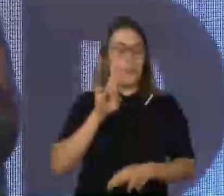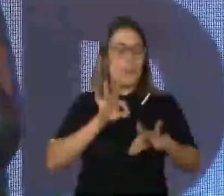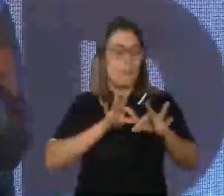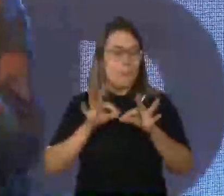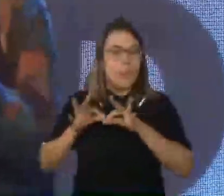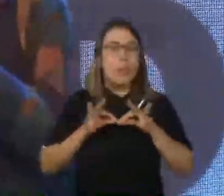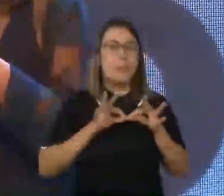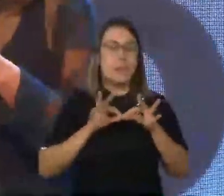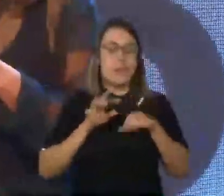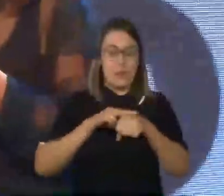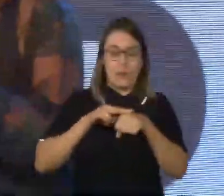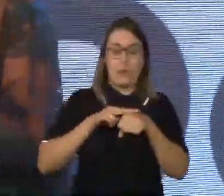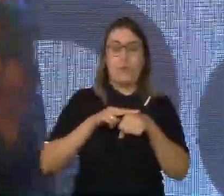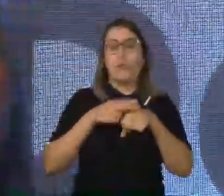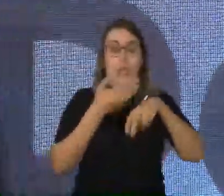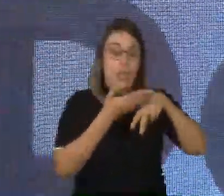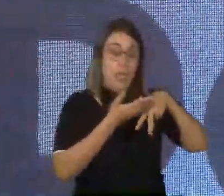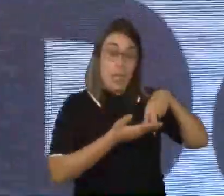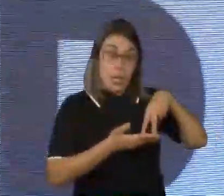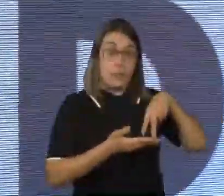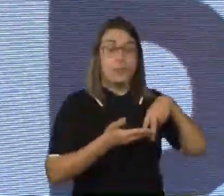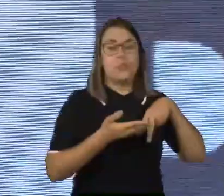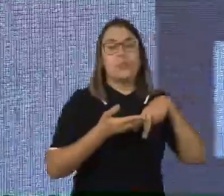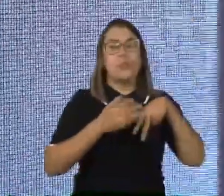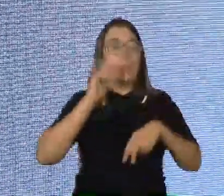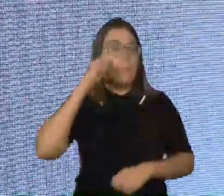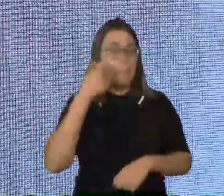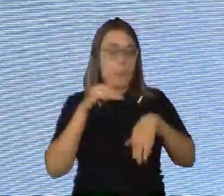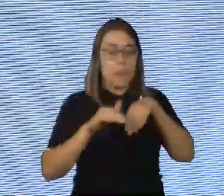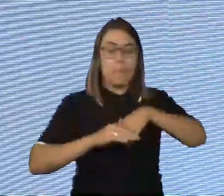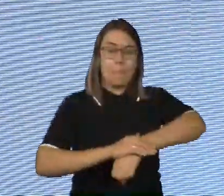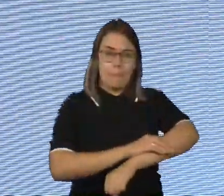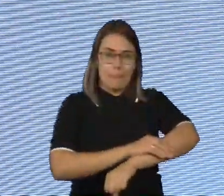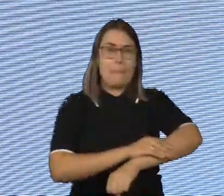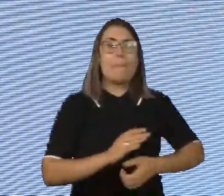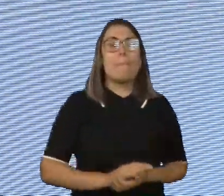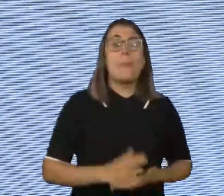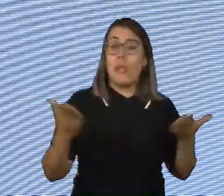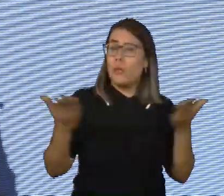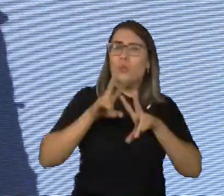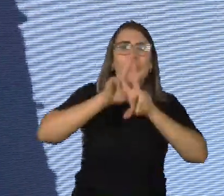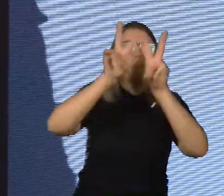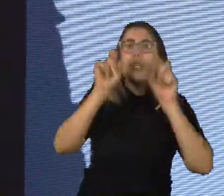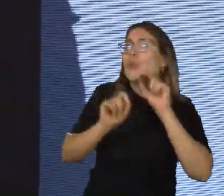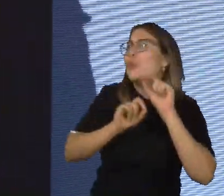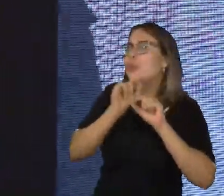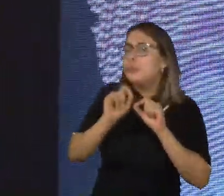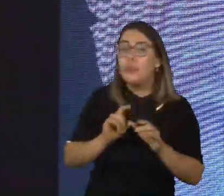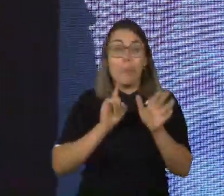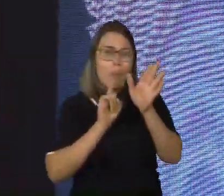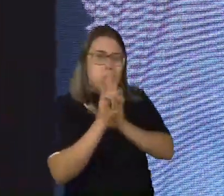verde, uma calça preta e botas. Bom, o tema da nossa conversa de hoje é uma